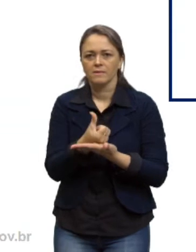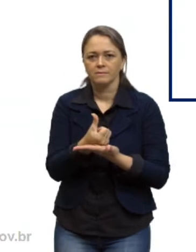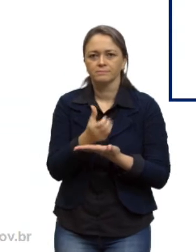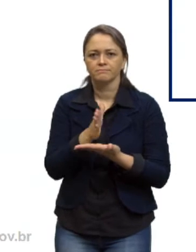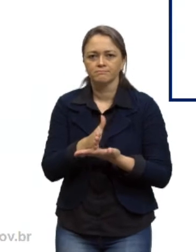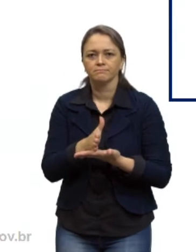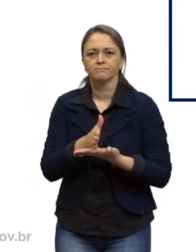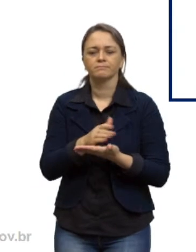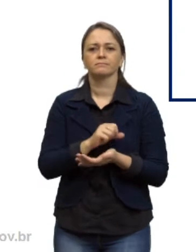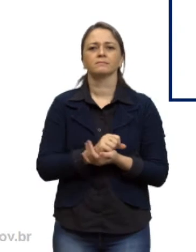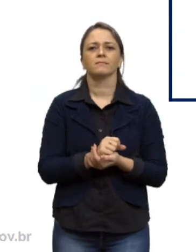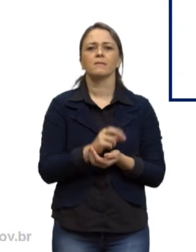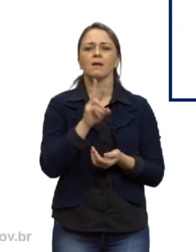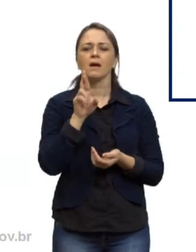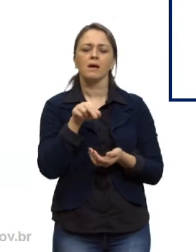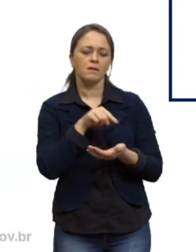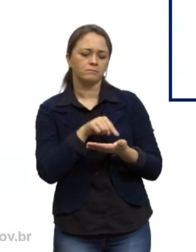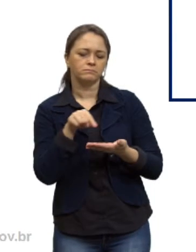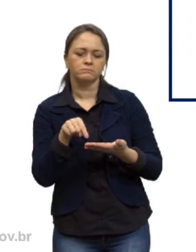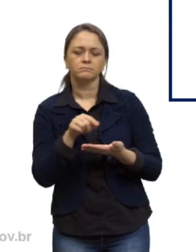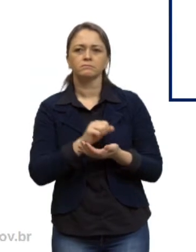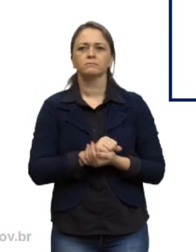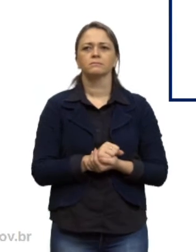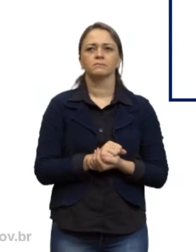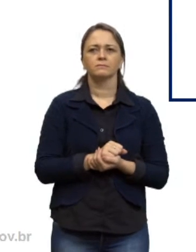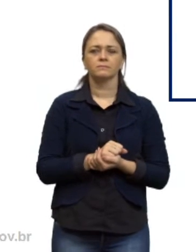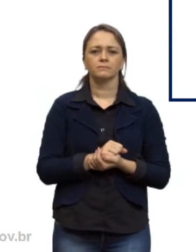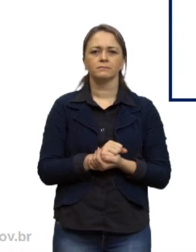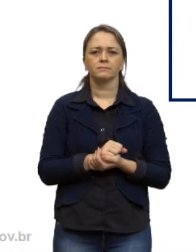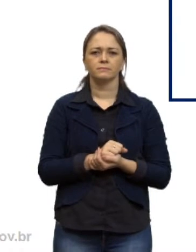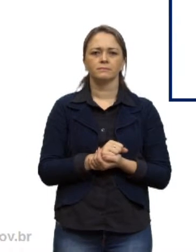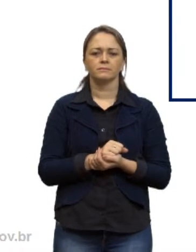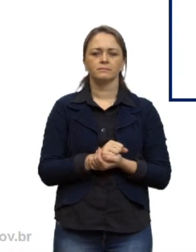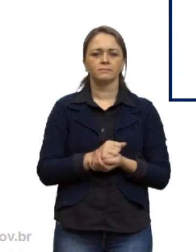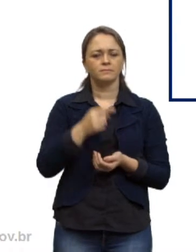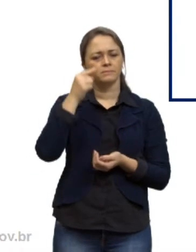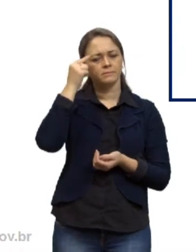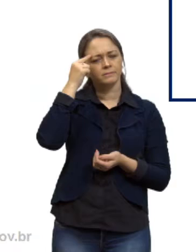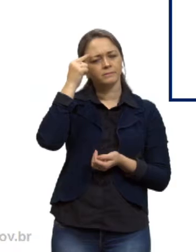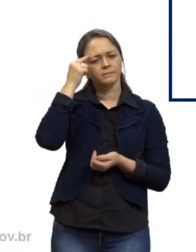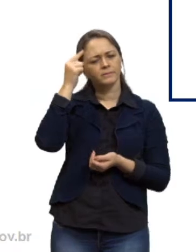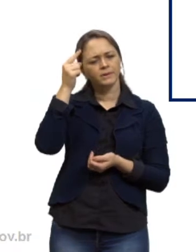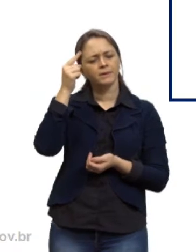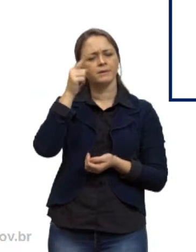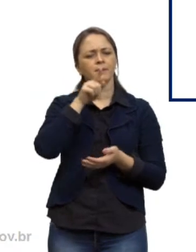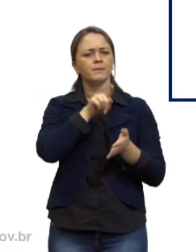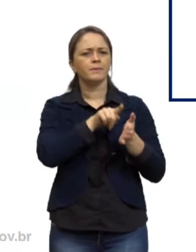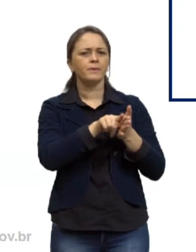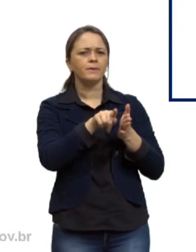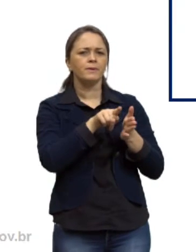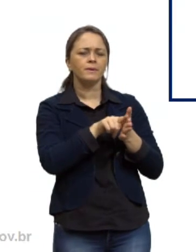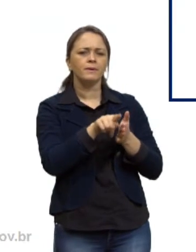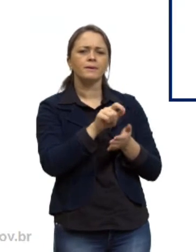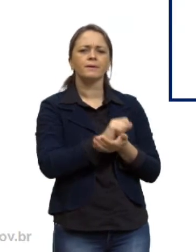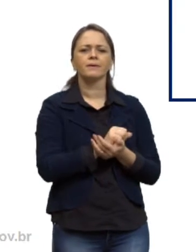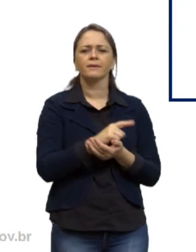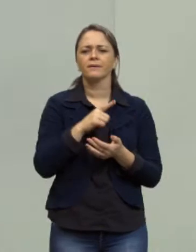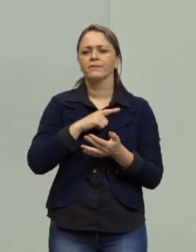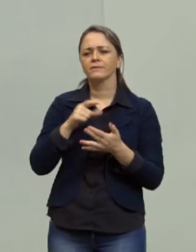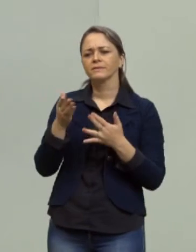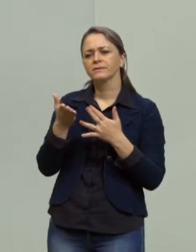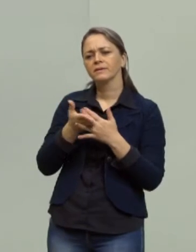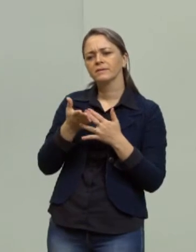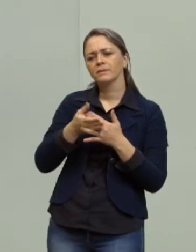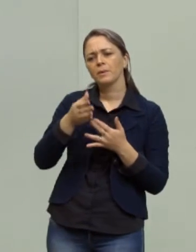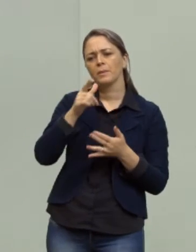quem é a razão que está ali. Ok? Então, pensem nesse exercício, pensem nessa questão, eu chamo o intervalinho, a gente